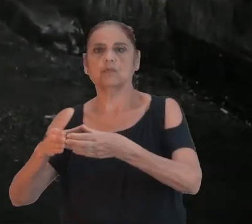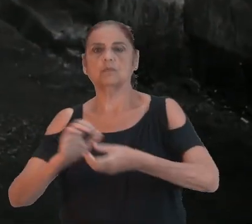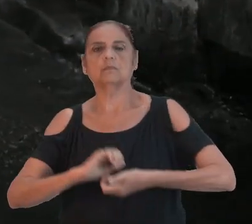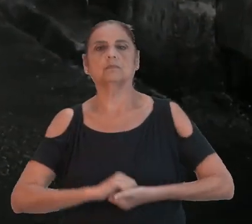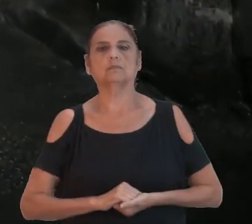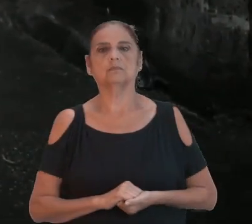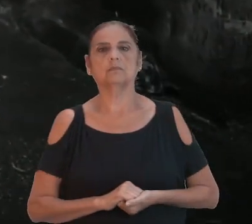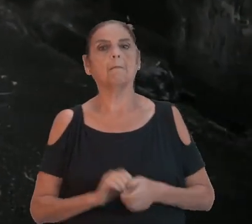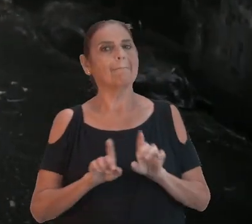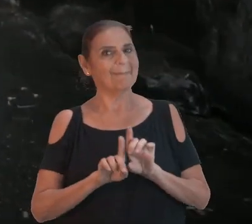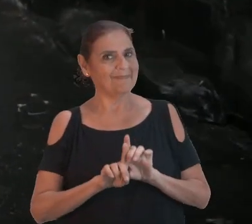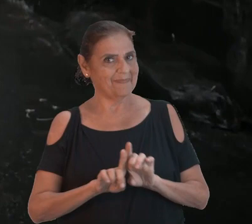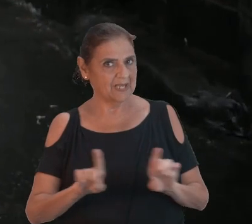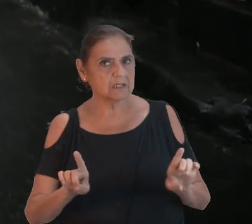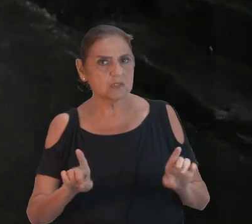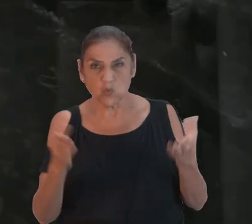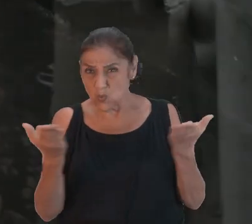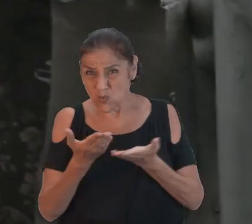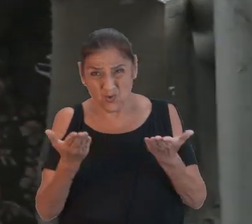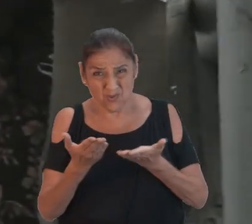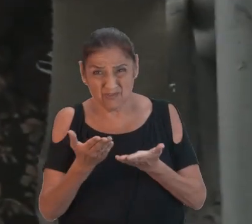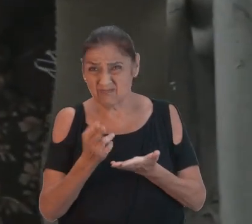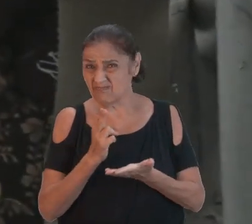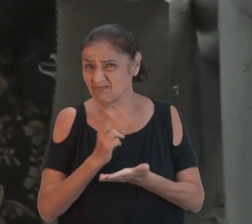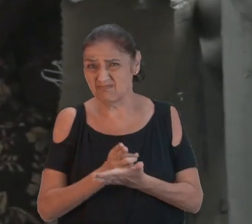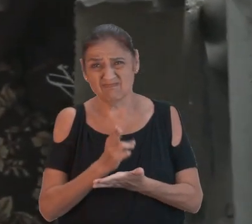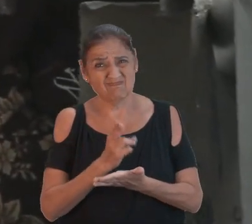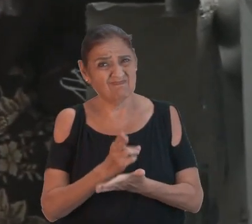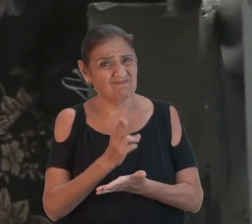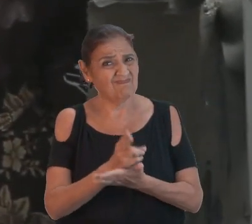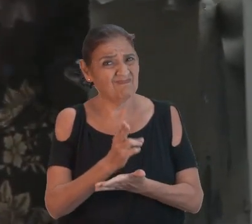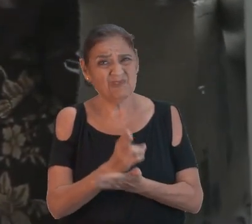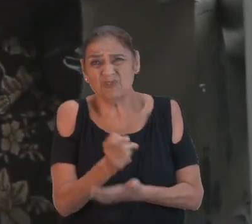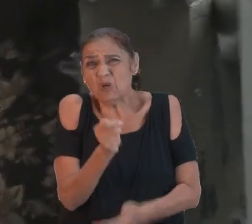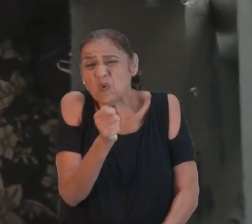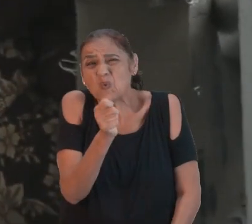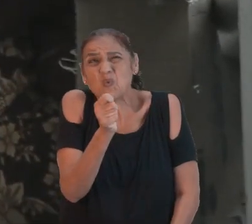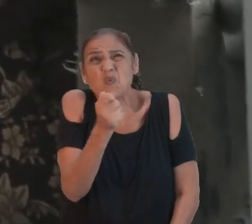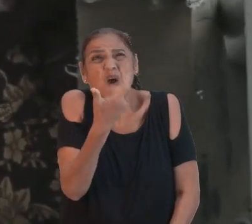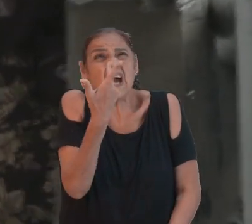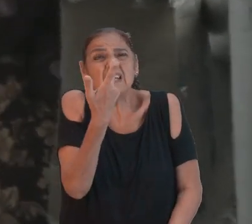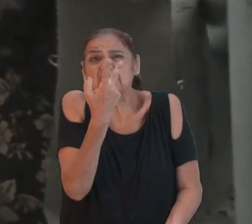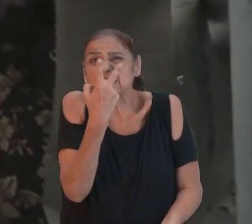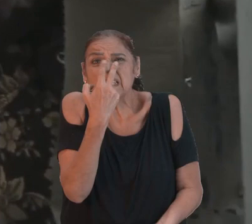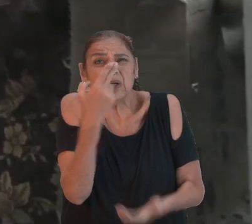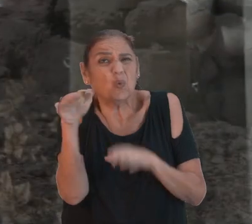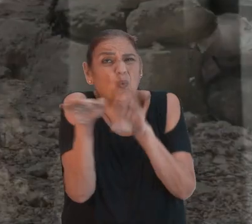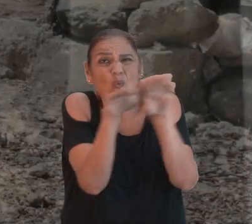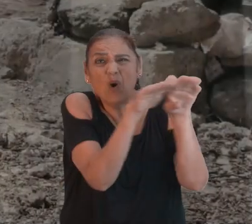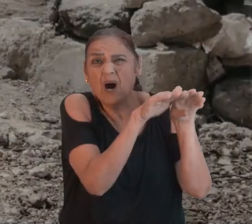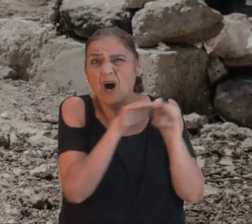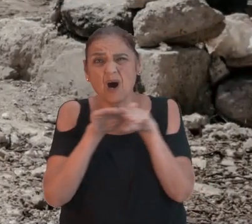Mas, hoje ainda, quase tudo permanece assim.